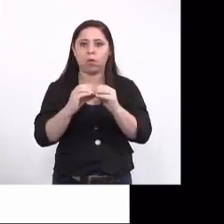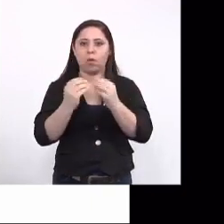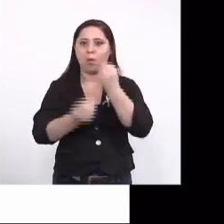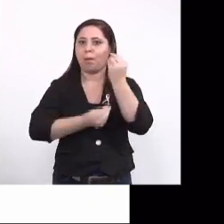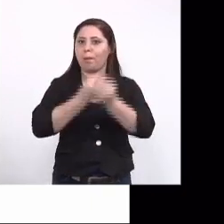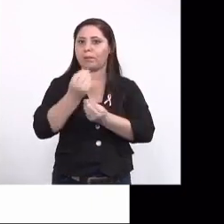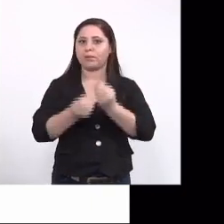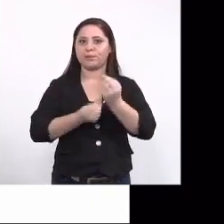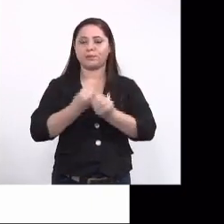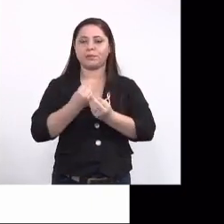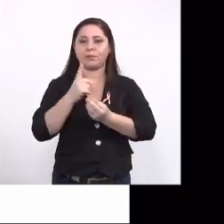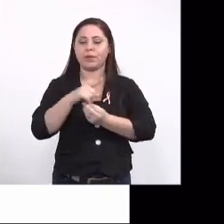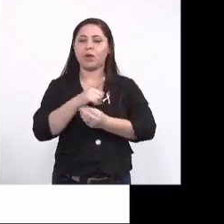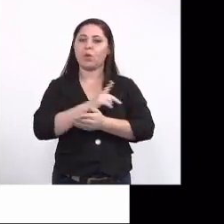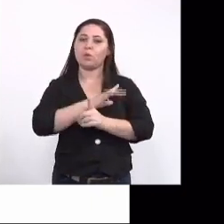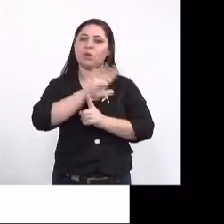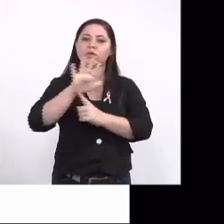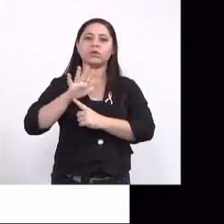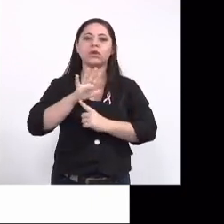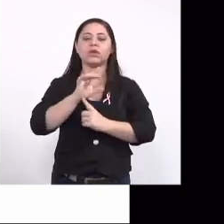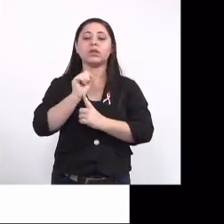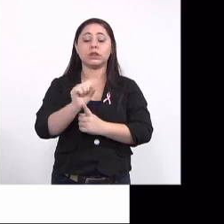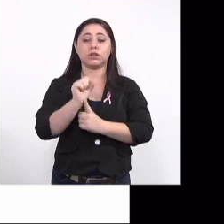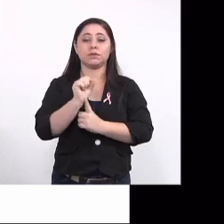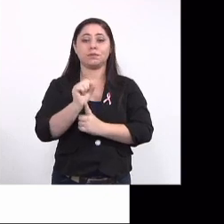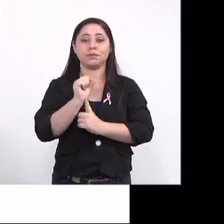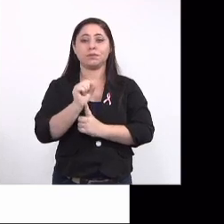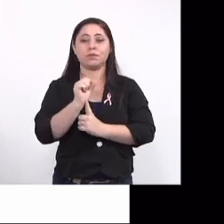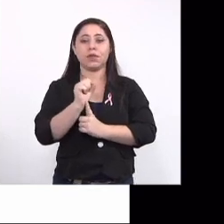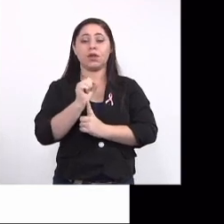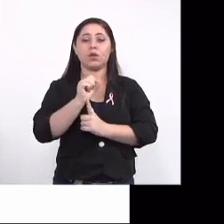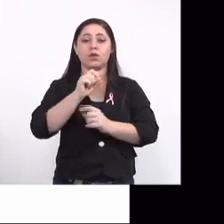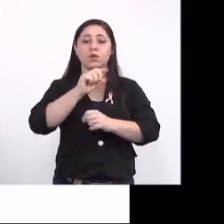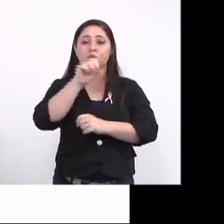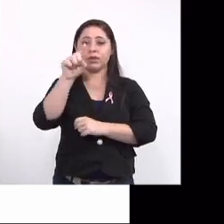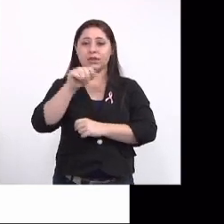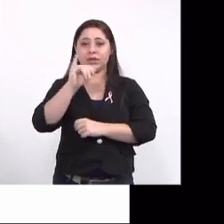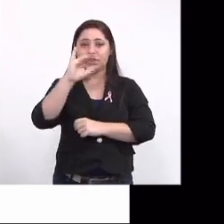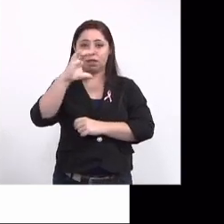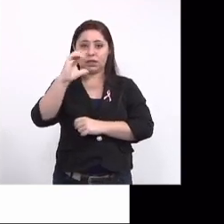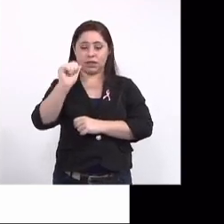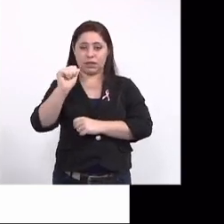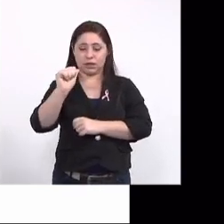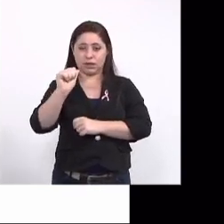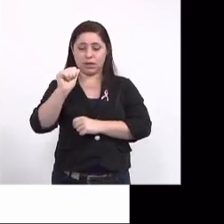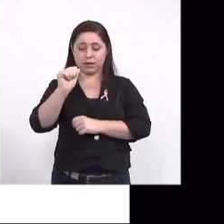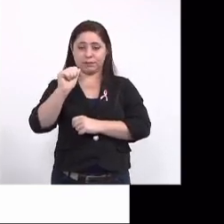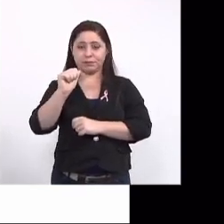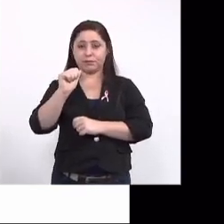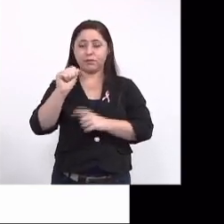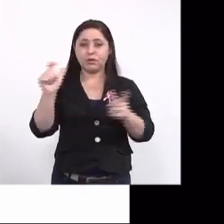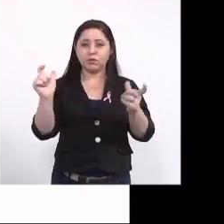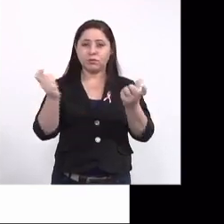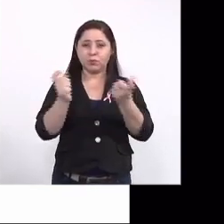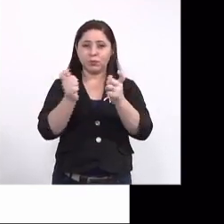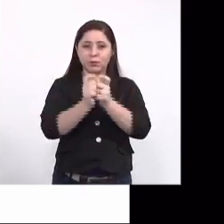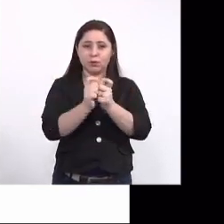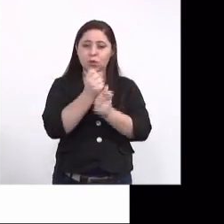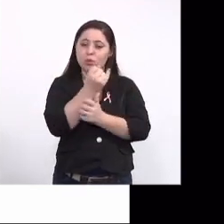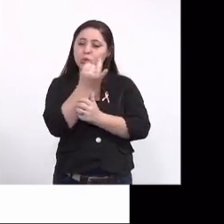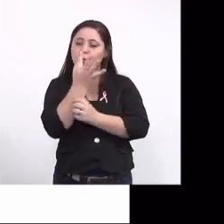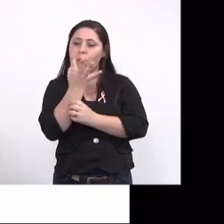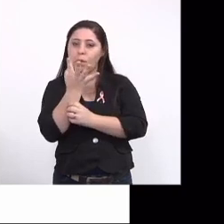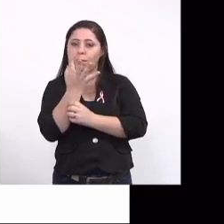E aí a gente conseguiu mostrar que embora o Zika tenha diminuído a quantidade de casos na